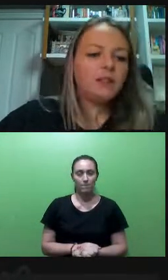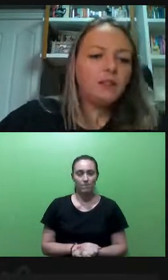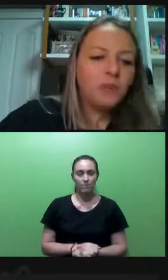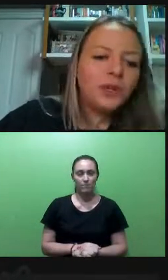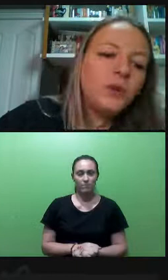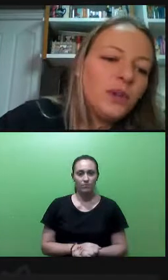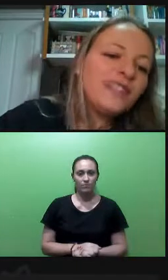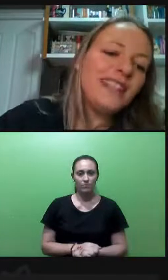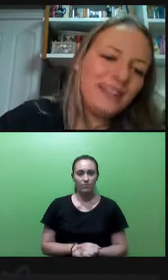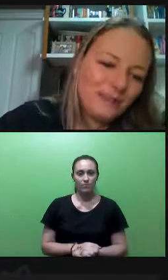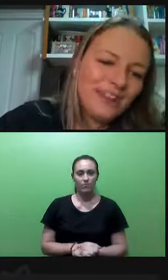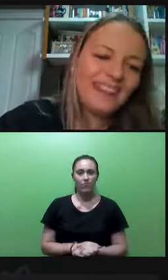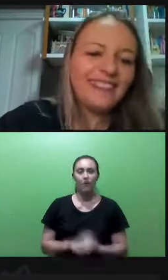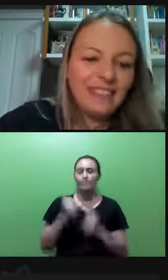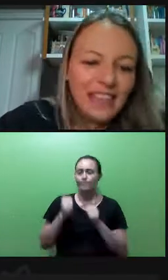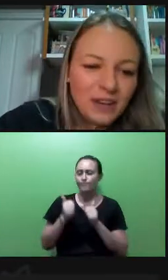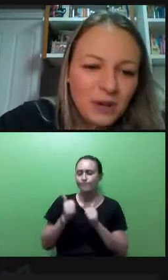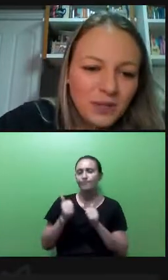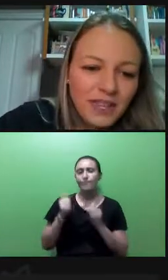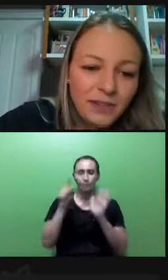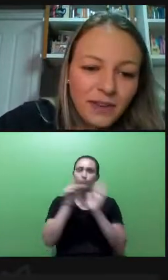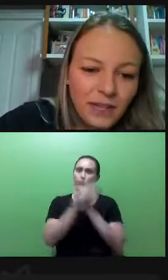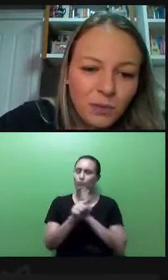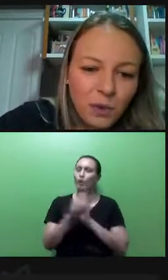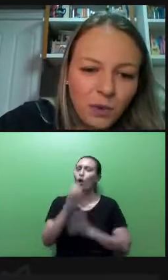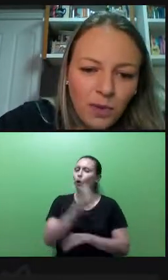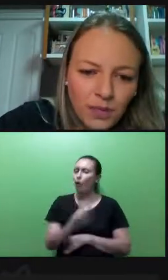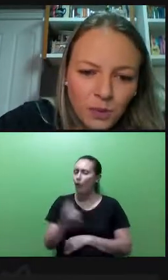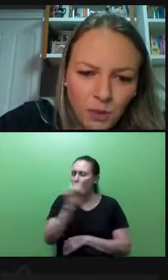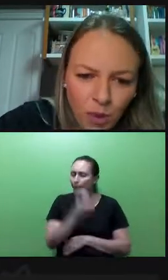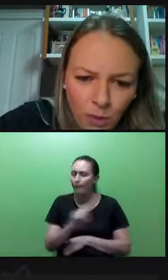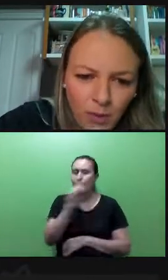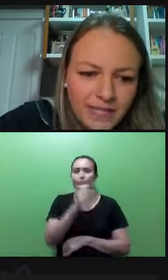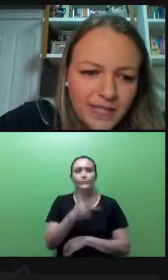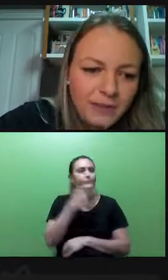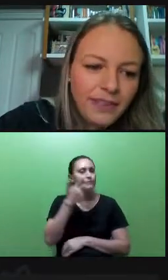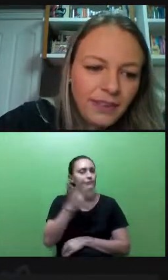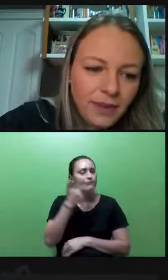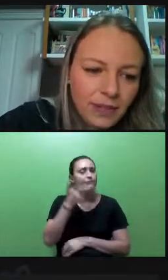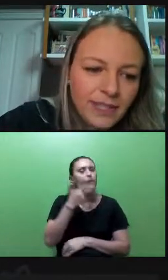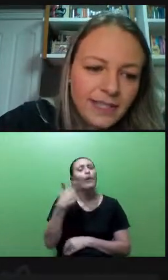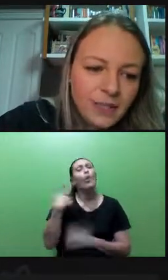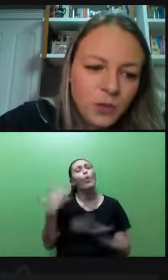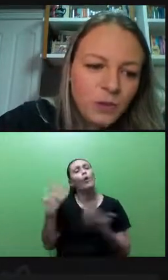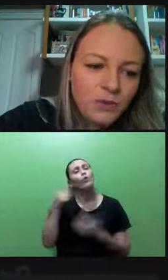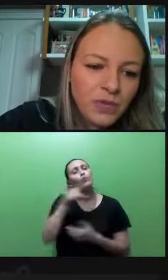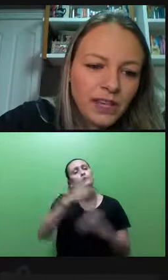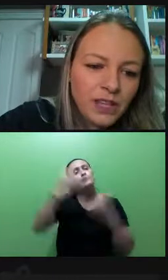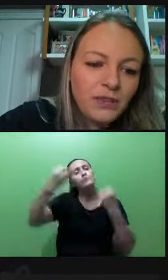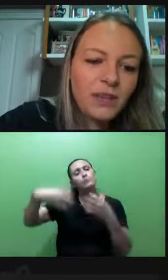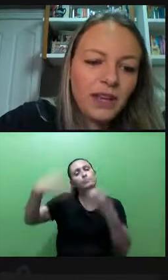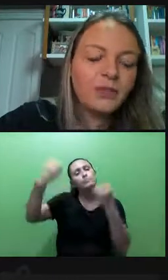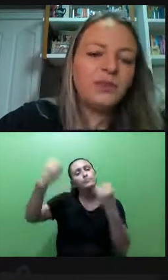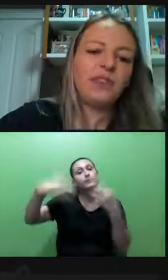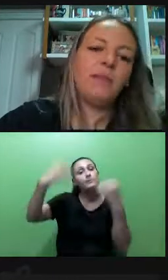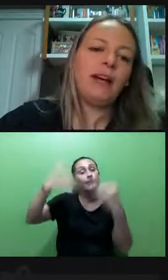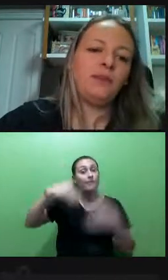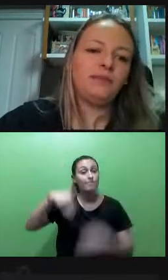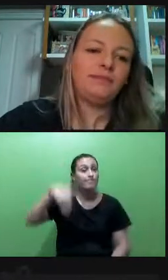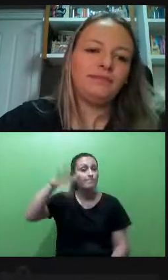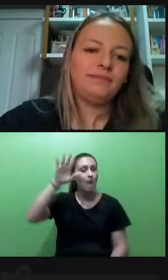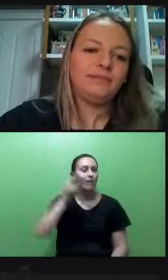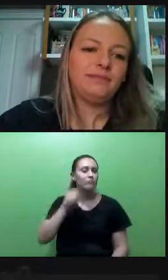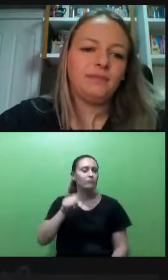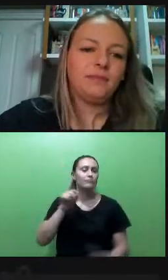Joseida, boa noite, excelente fala. Gostaria que falasse um pouco mais sobre como pode ser feita a valorização dos profissionais diversos no